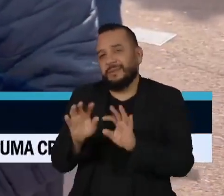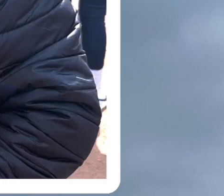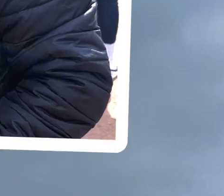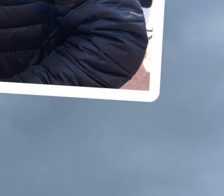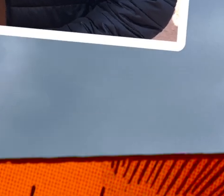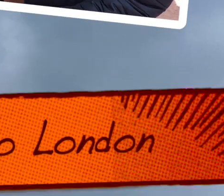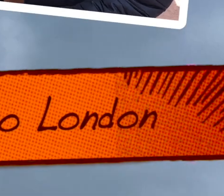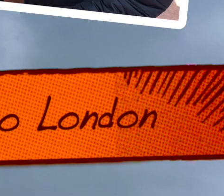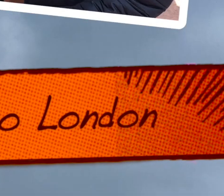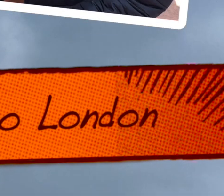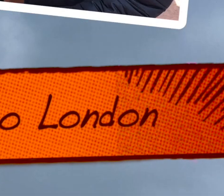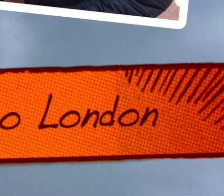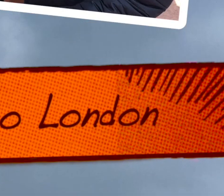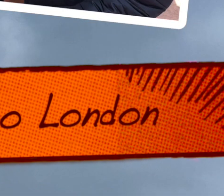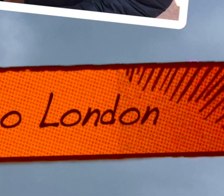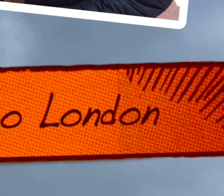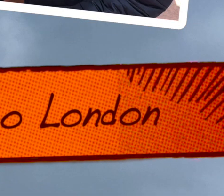e caprichar mesmo nas memórias visuais.